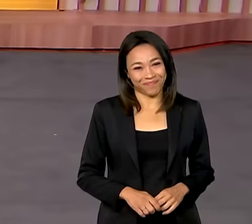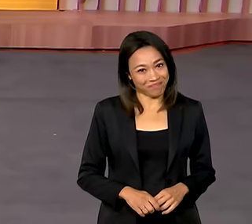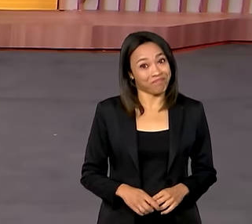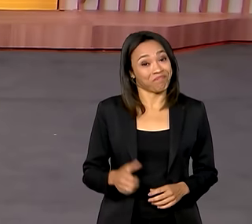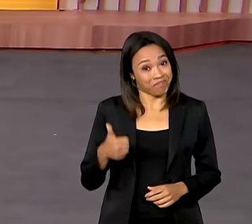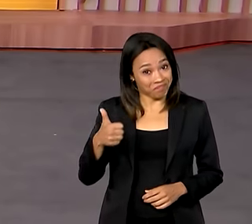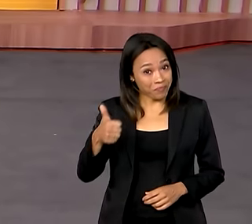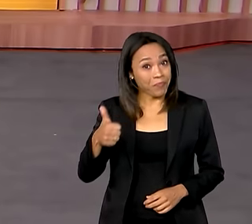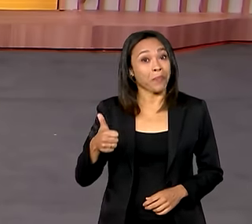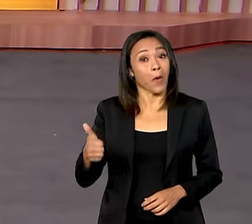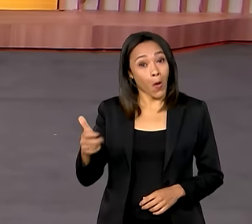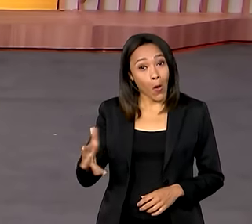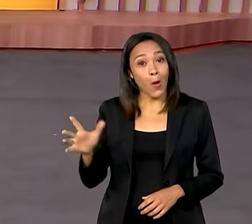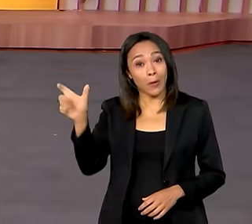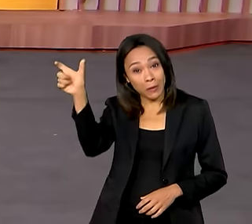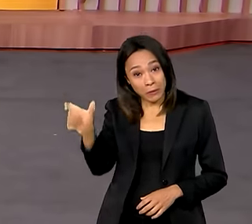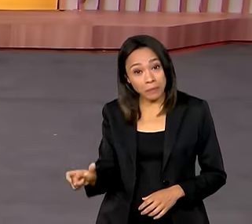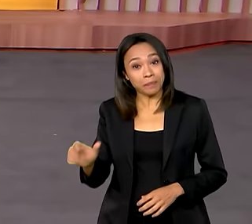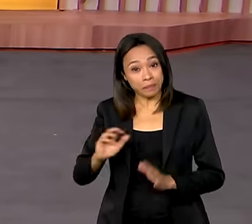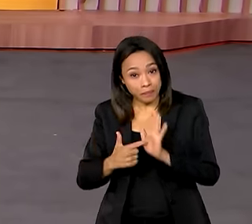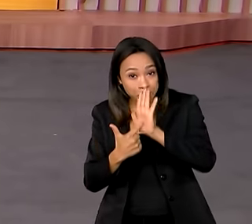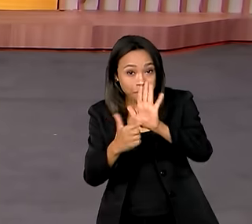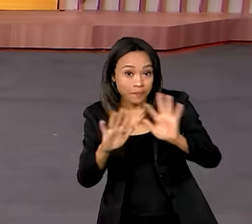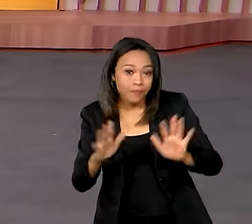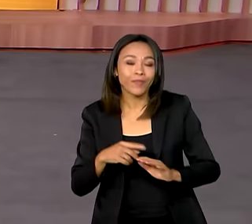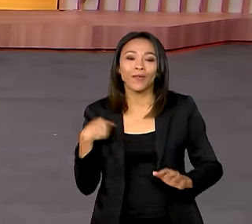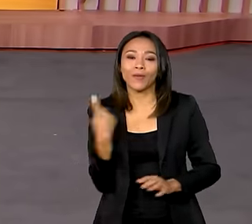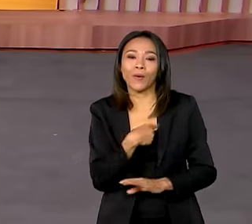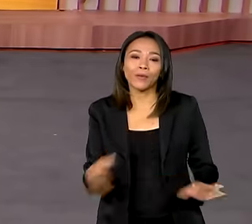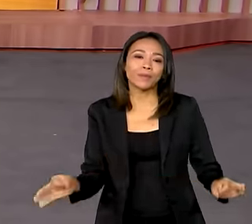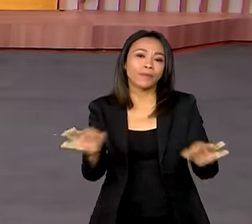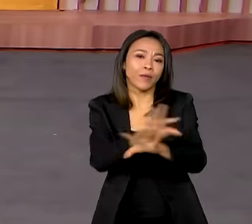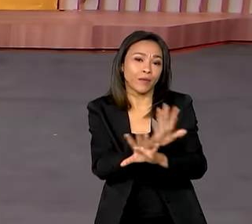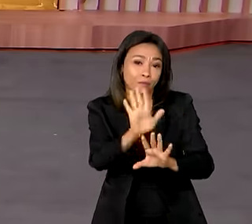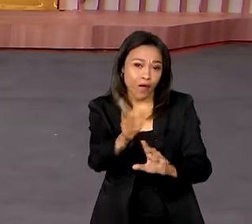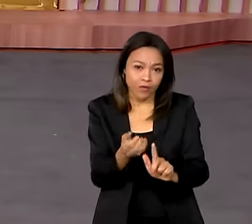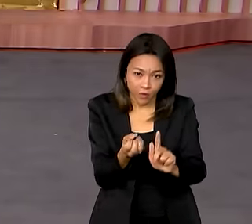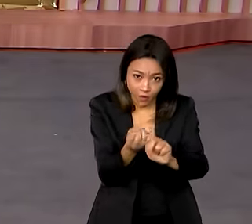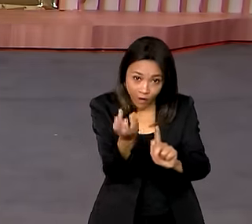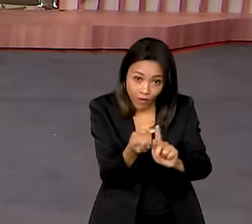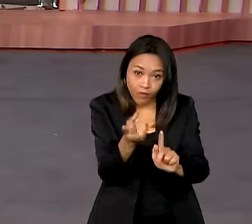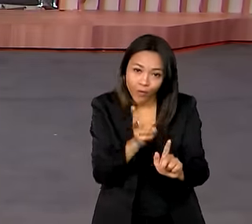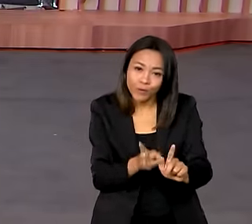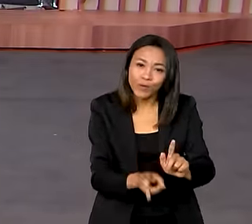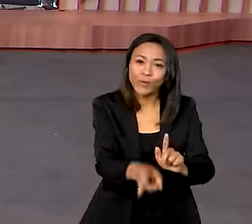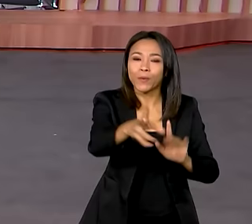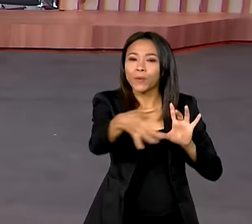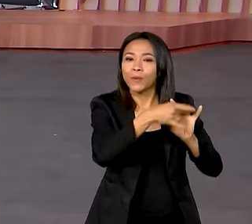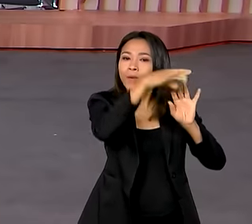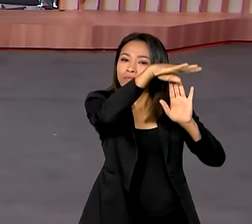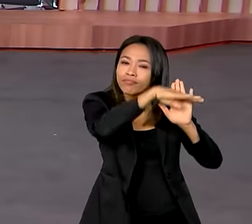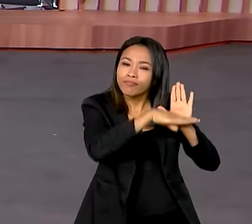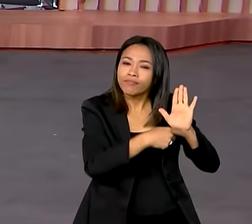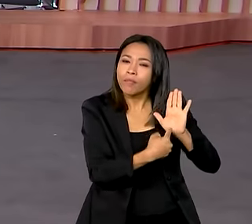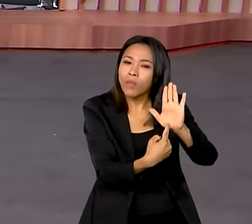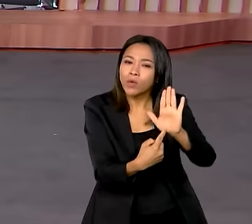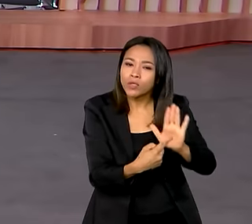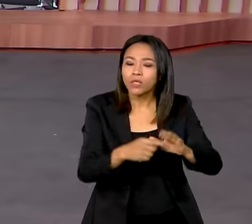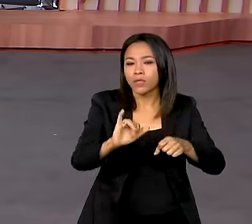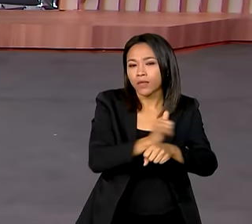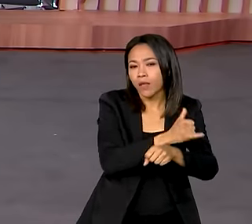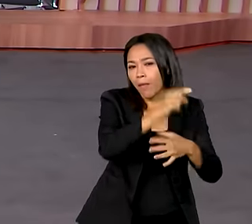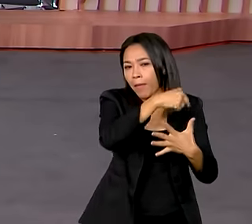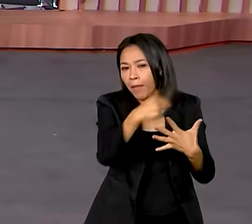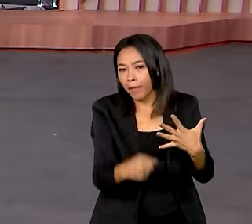Valeu, Roberto Camargo. E é isso, o Brasil em Dia fica por aqui, mas o canal GOV, você sabe, segue com a programação mostrando todas as ações